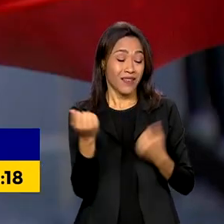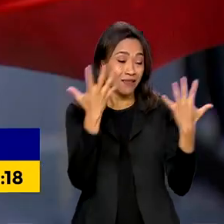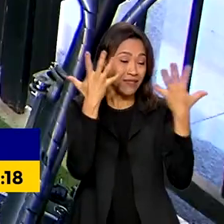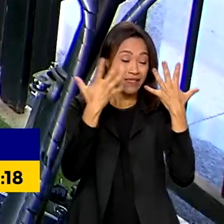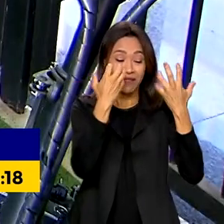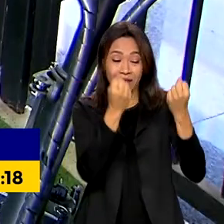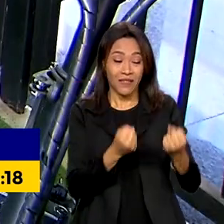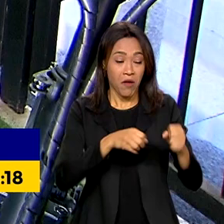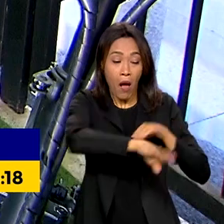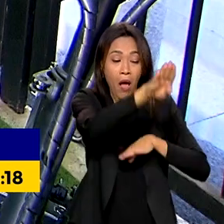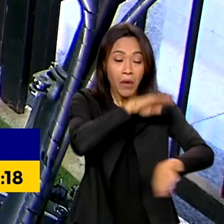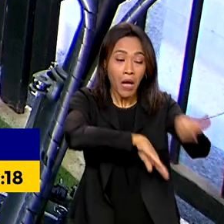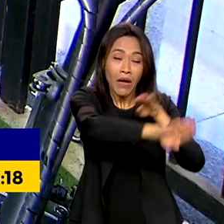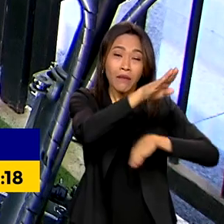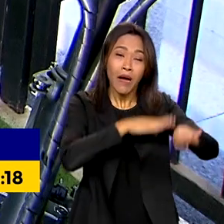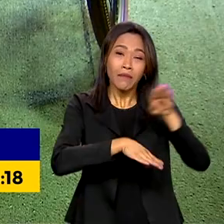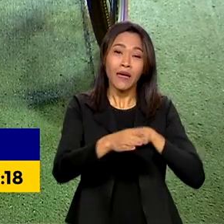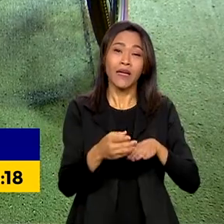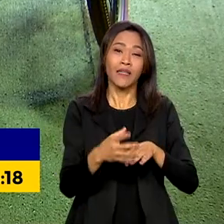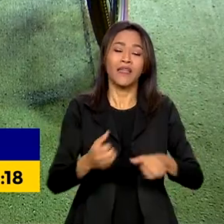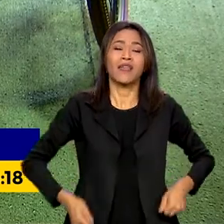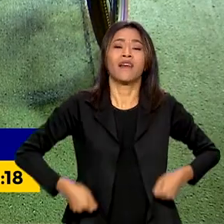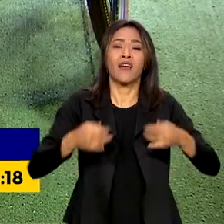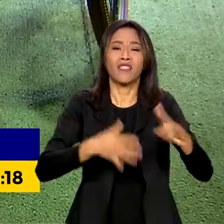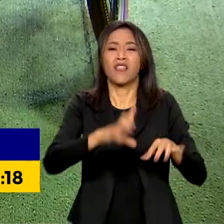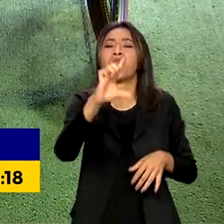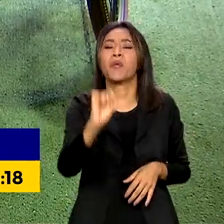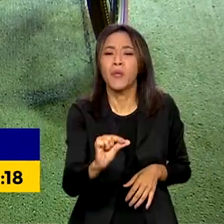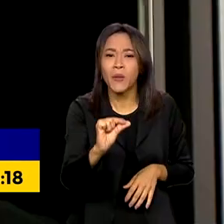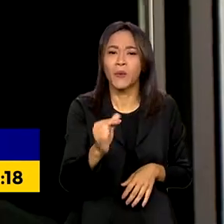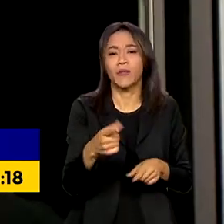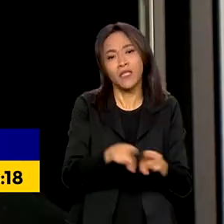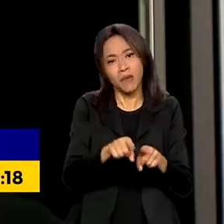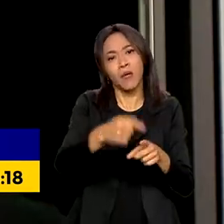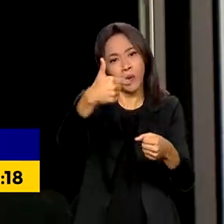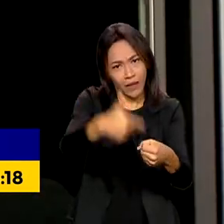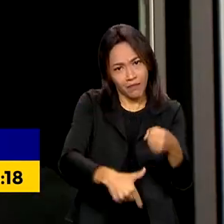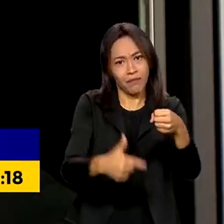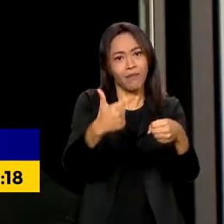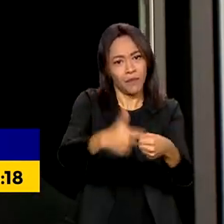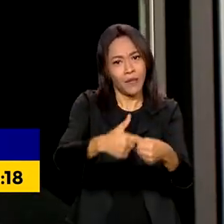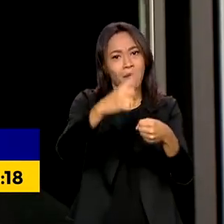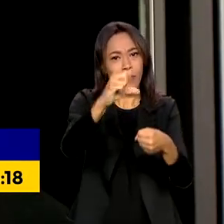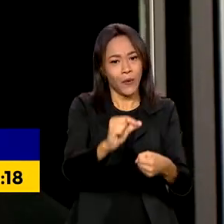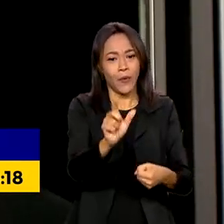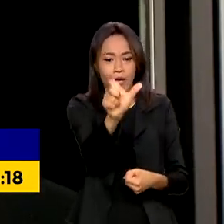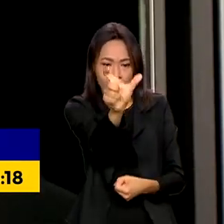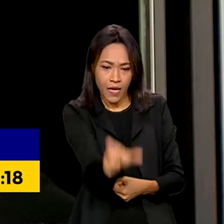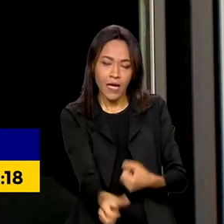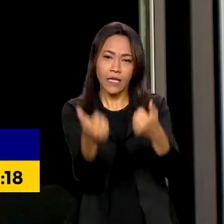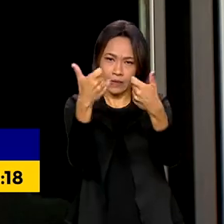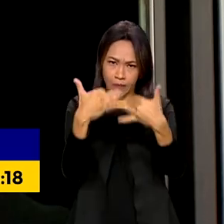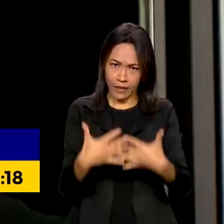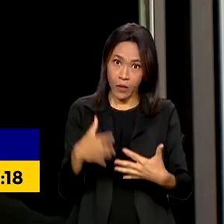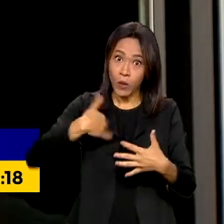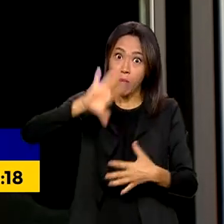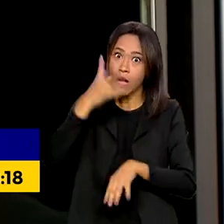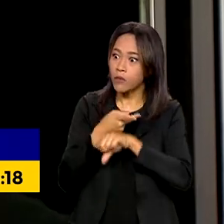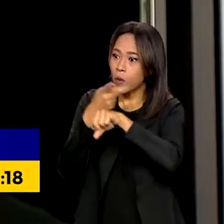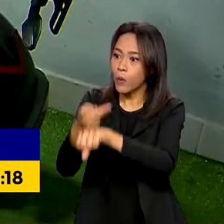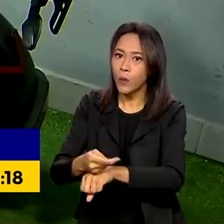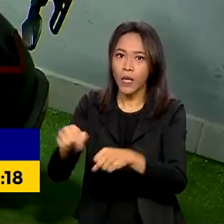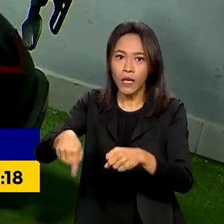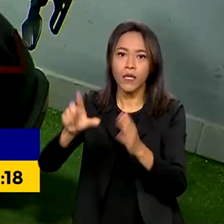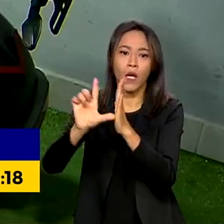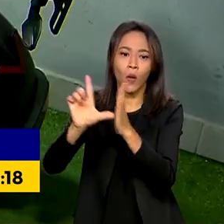pesado e gastar menos com manutenção e combustível. Segundo o Rodrigo, o ciclomotor mais procurado na